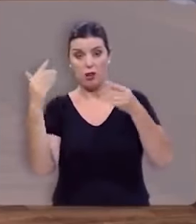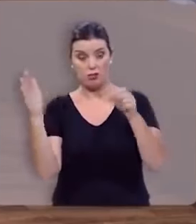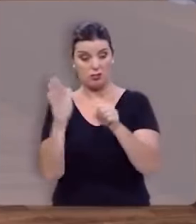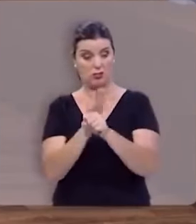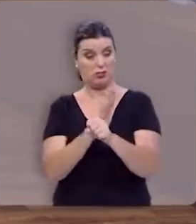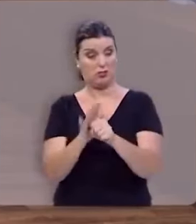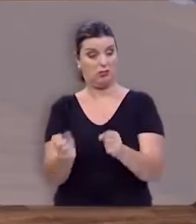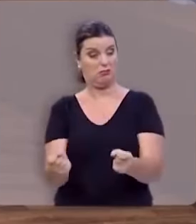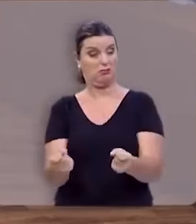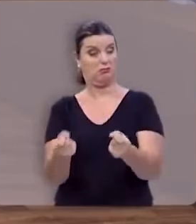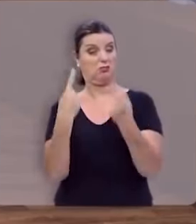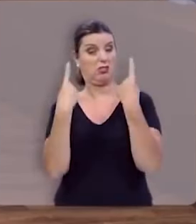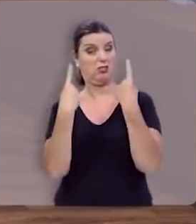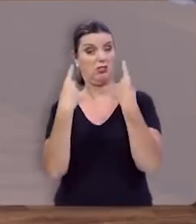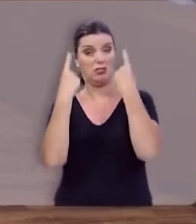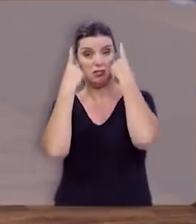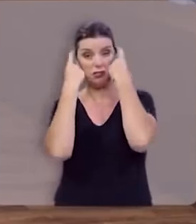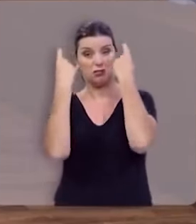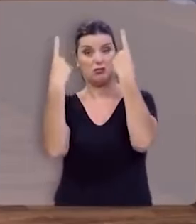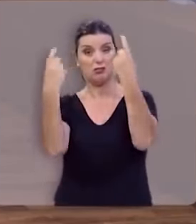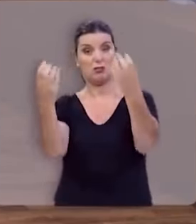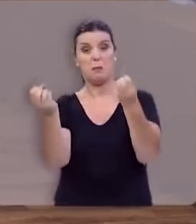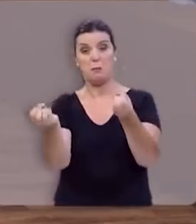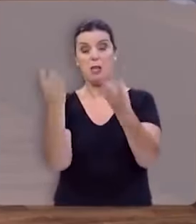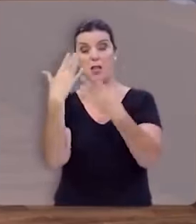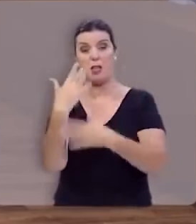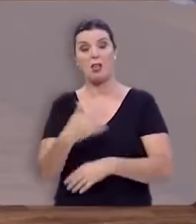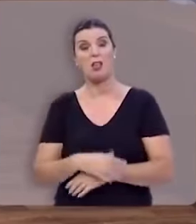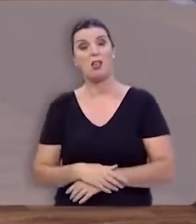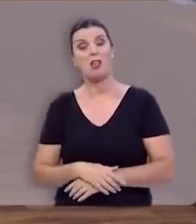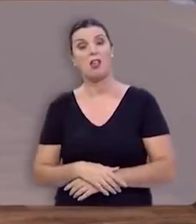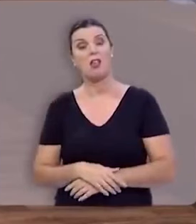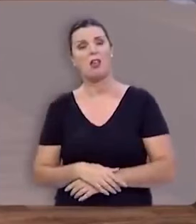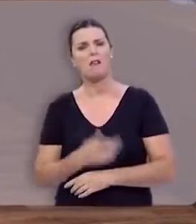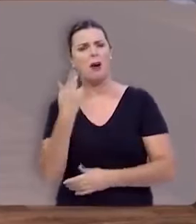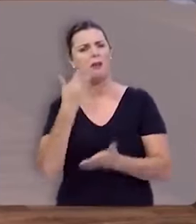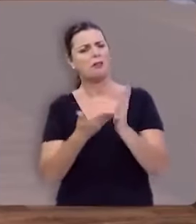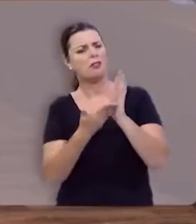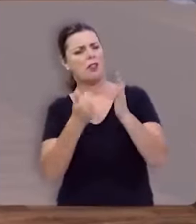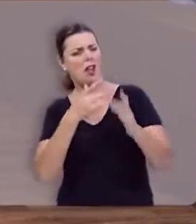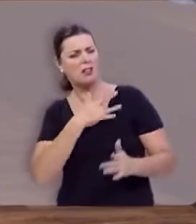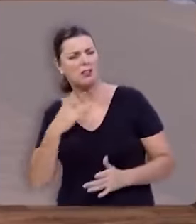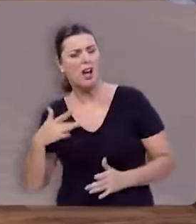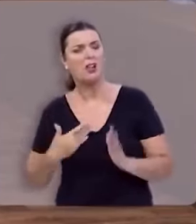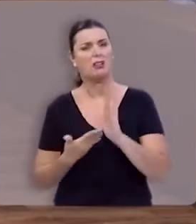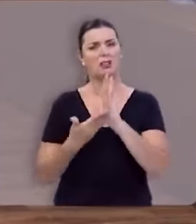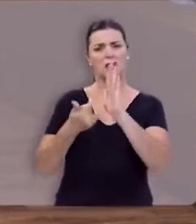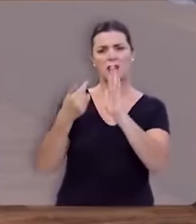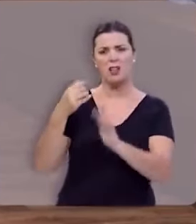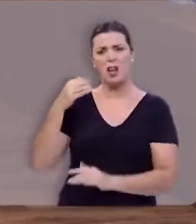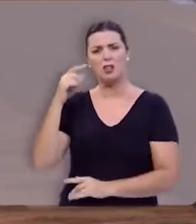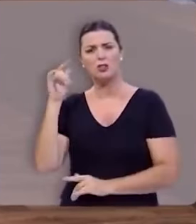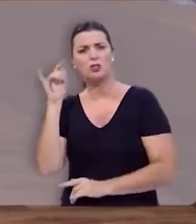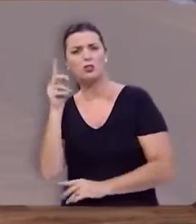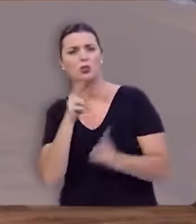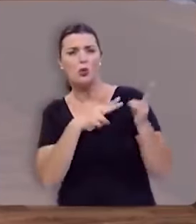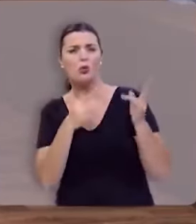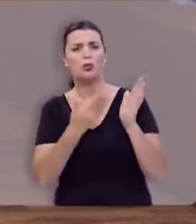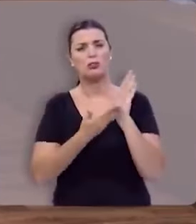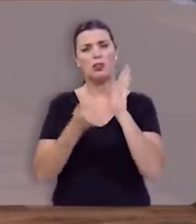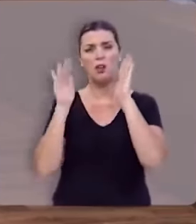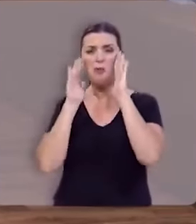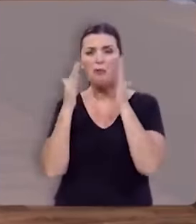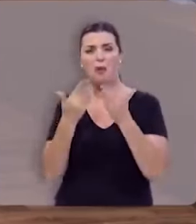ouvidos eles vão atormentar a sua alma eles vão tirar sua saúde eles vão tirar o seu sono eles vão tirar o seu